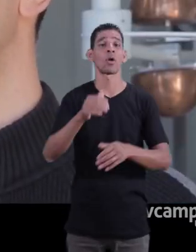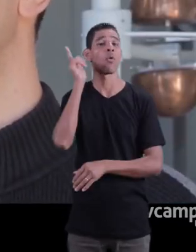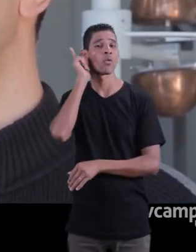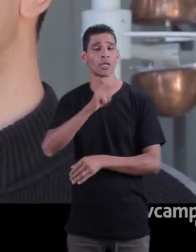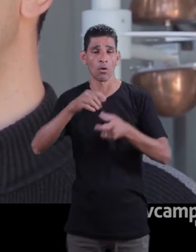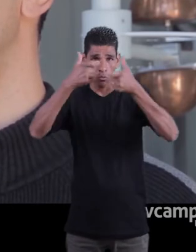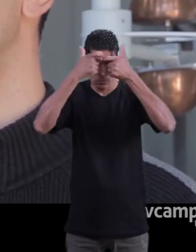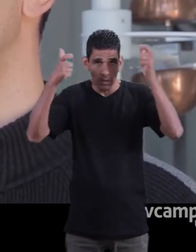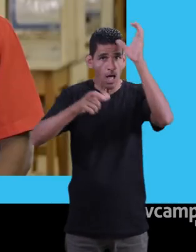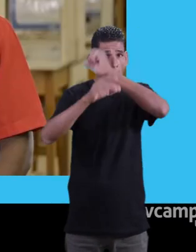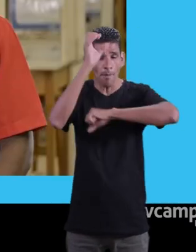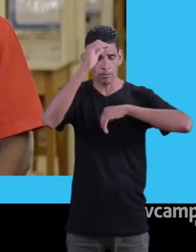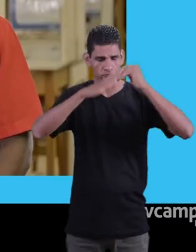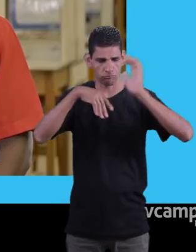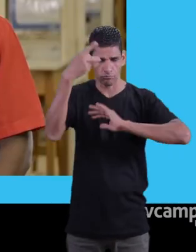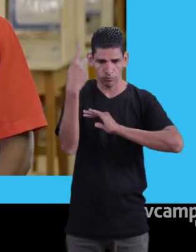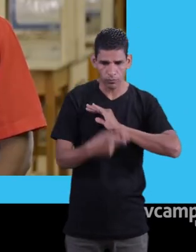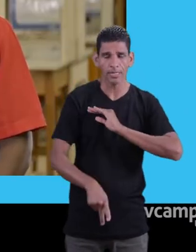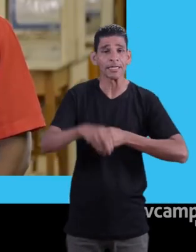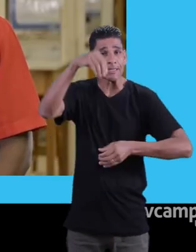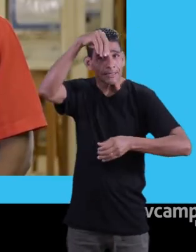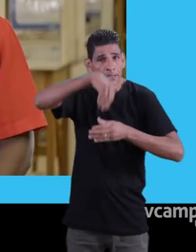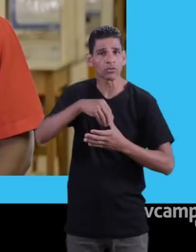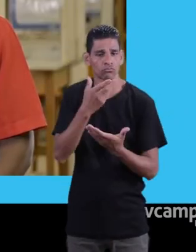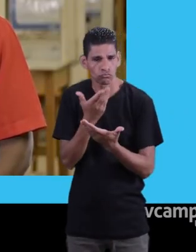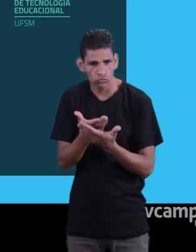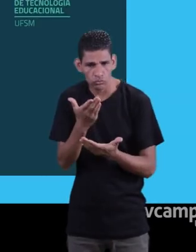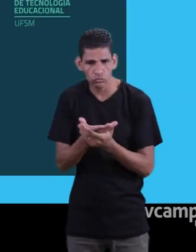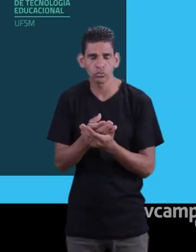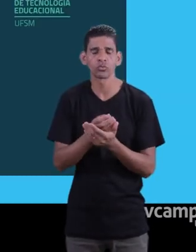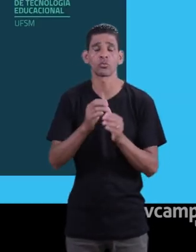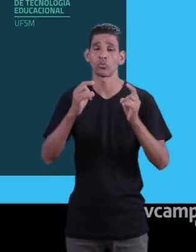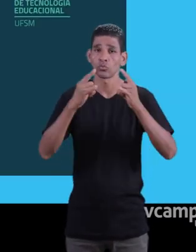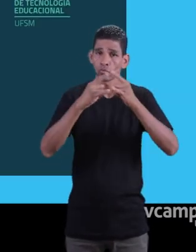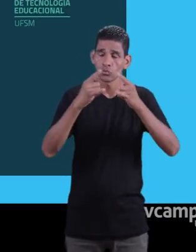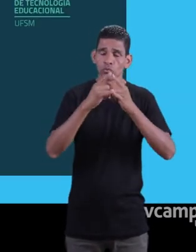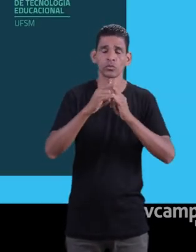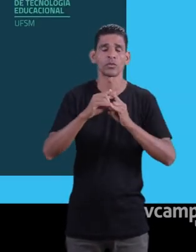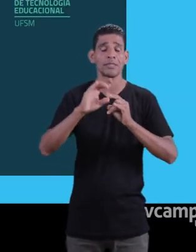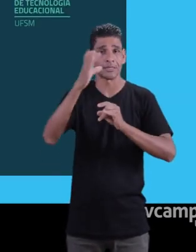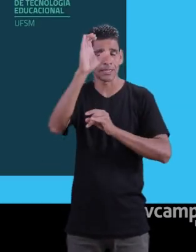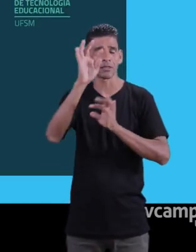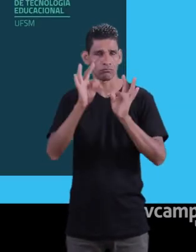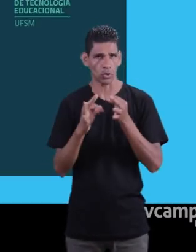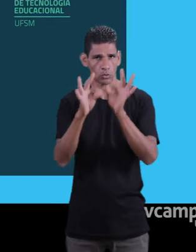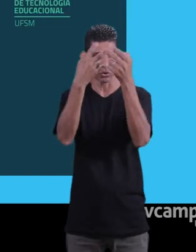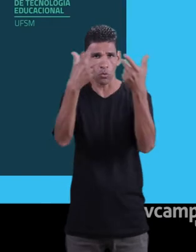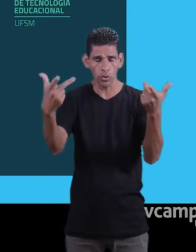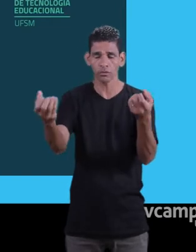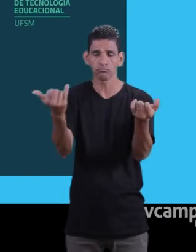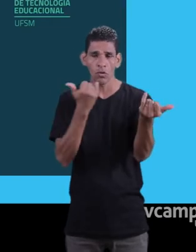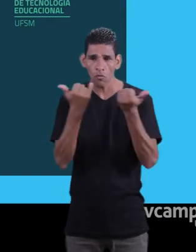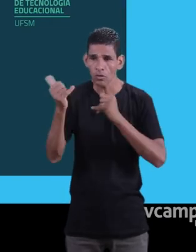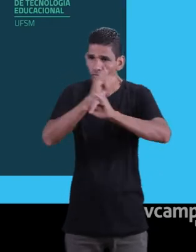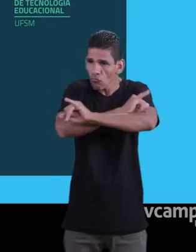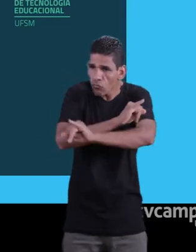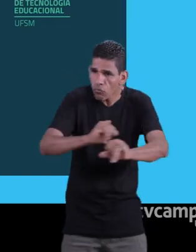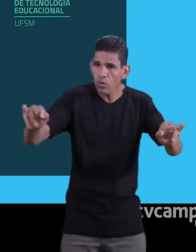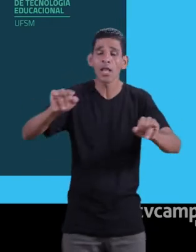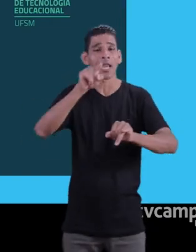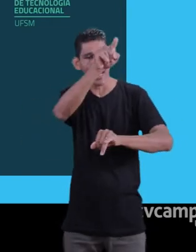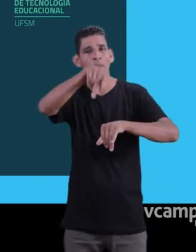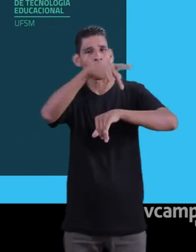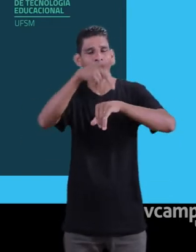geração distribuída, levar esse conhecimento que nós temos desenvolvido no nosso Instituto Nacional de Ciência e Tecnologia